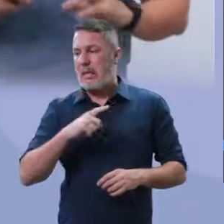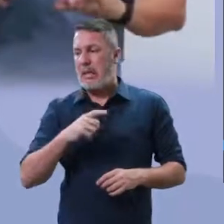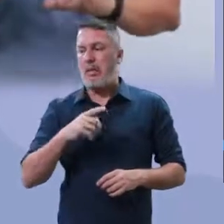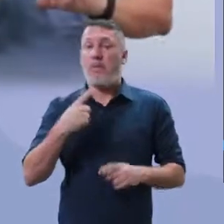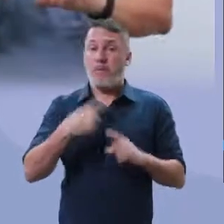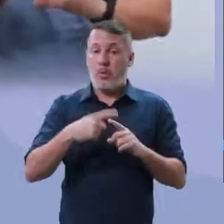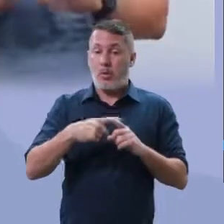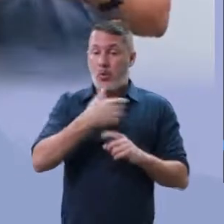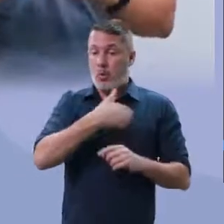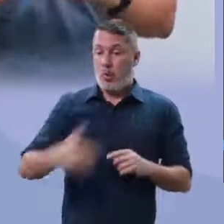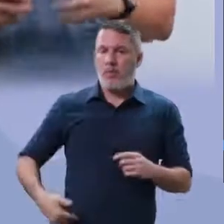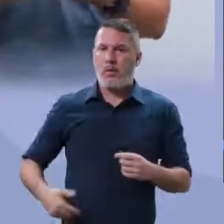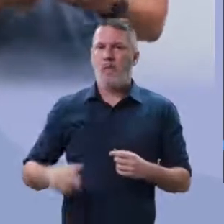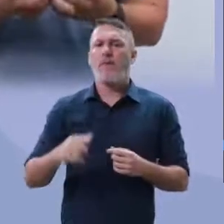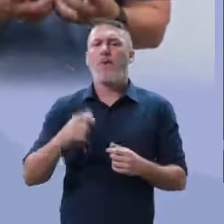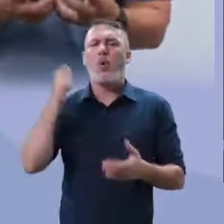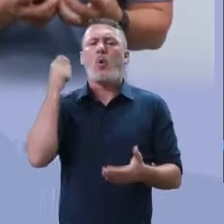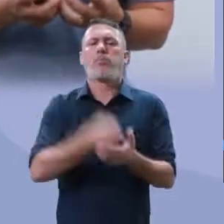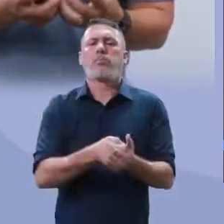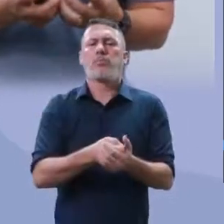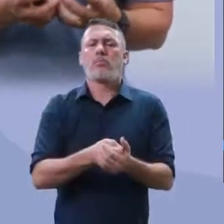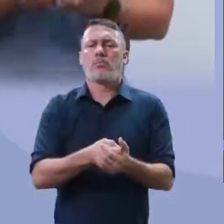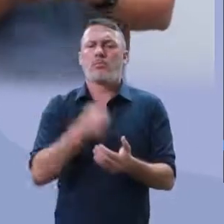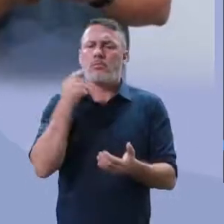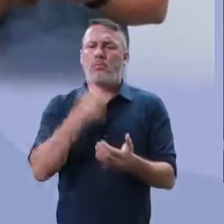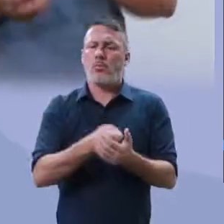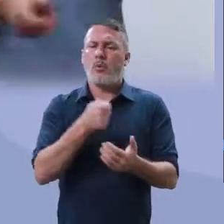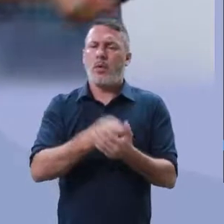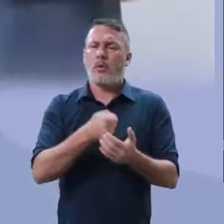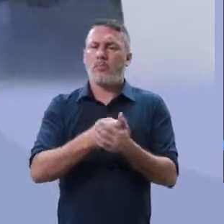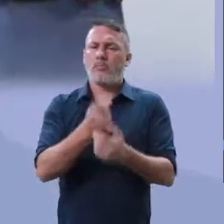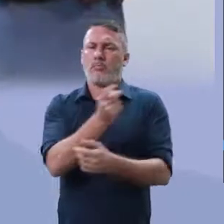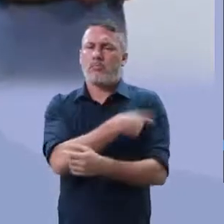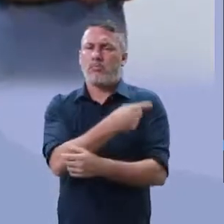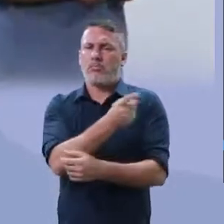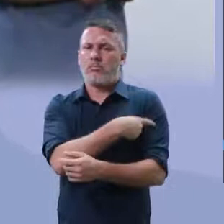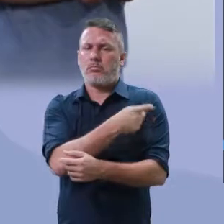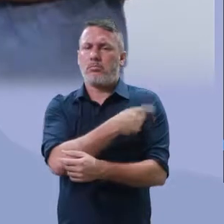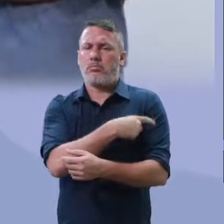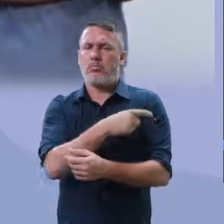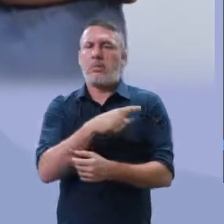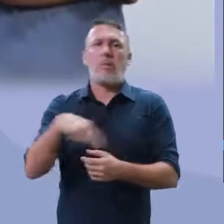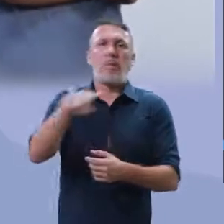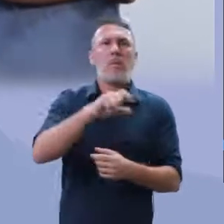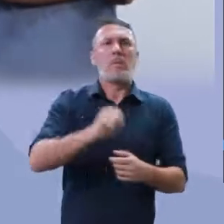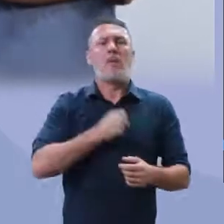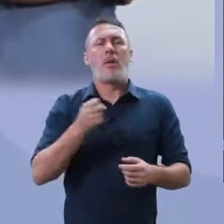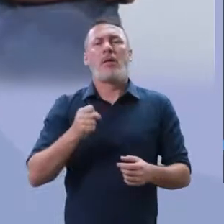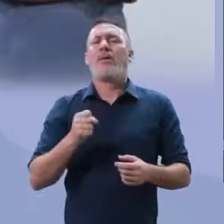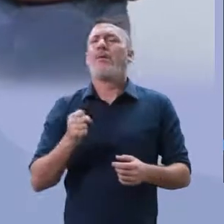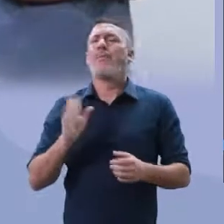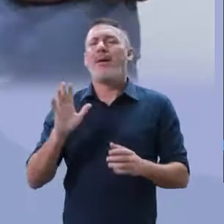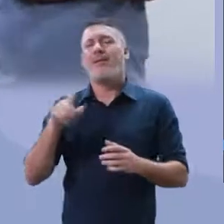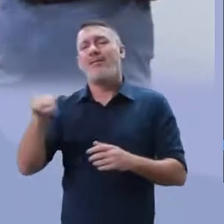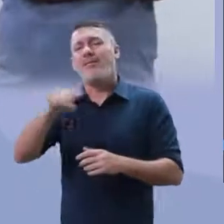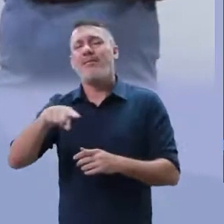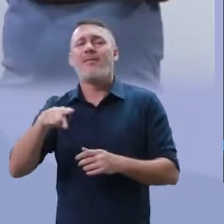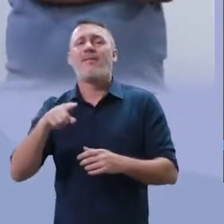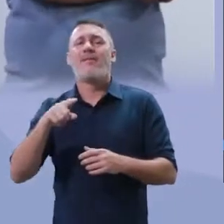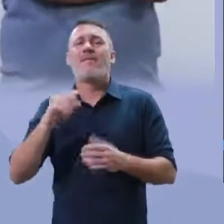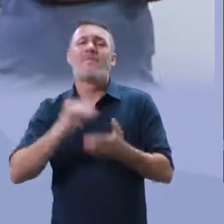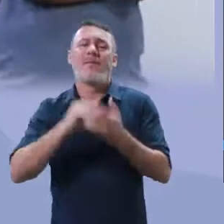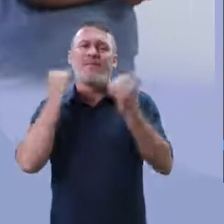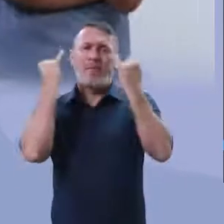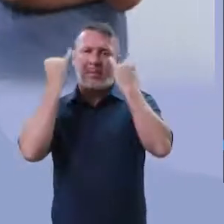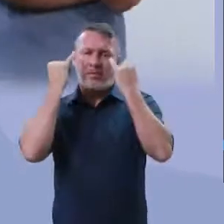governo, ele impôs, ele obrigou. Mas o tem a ver? O problema ali era a desinformação. Ah, então eu posso colocar na